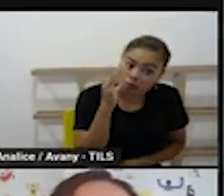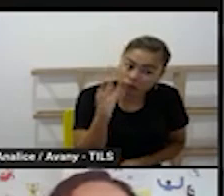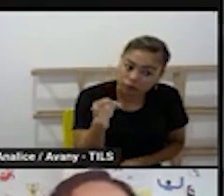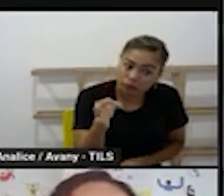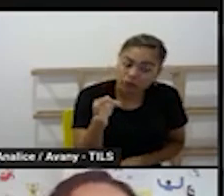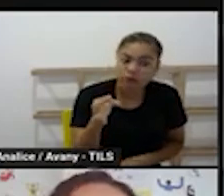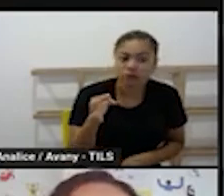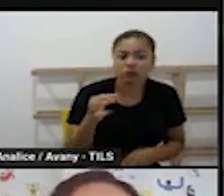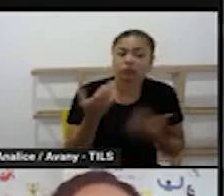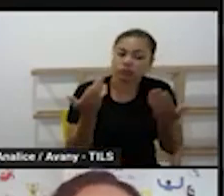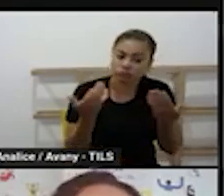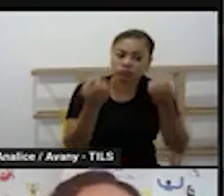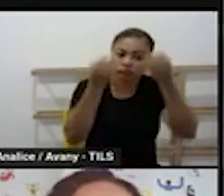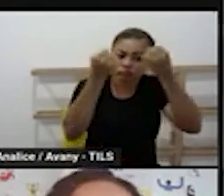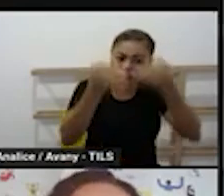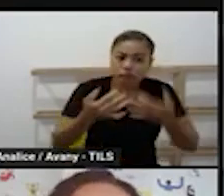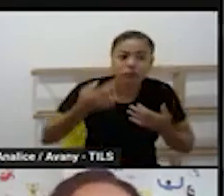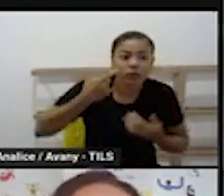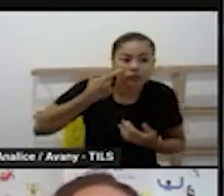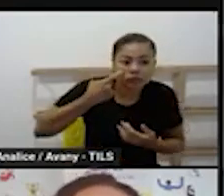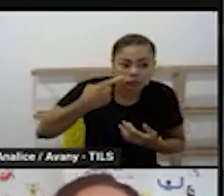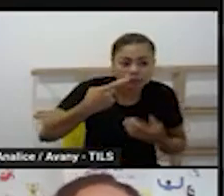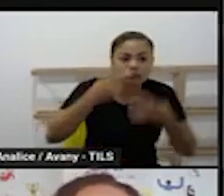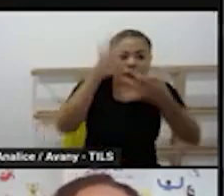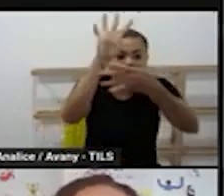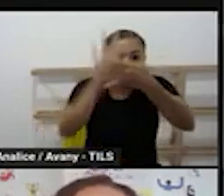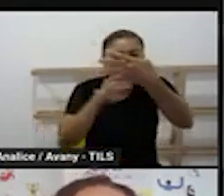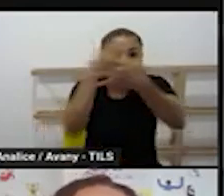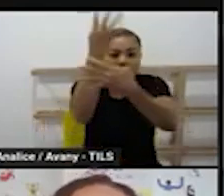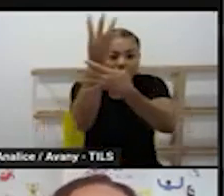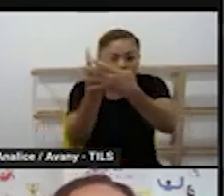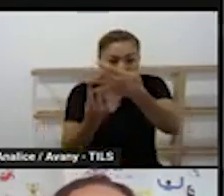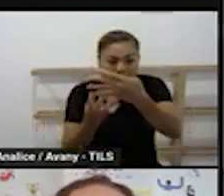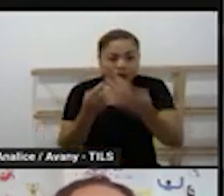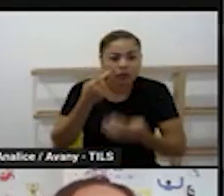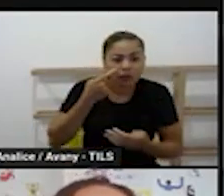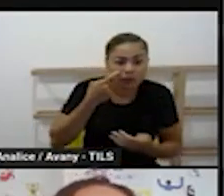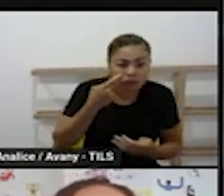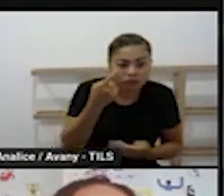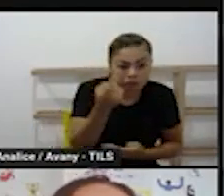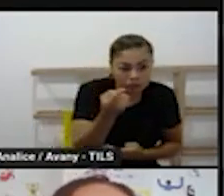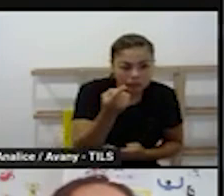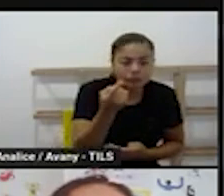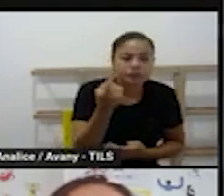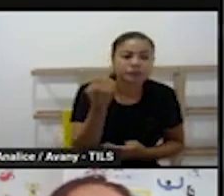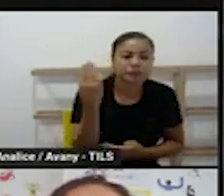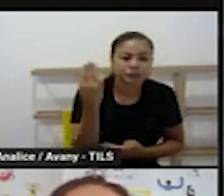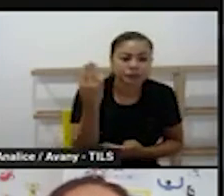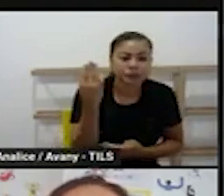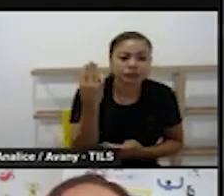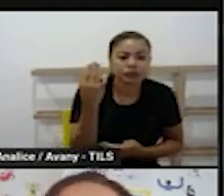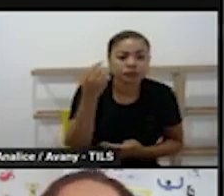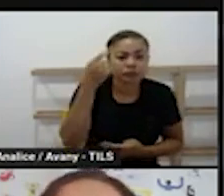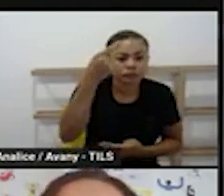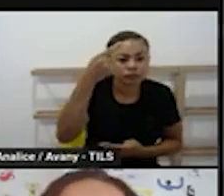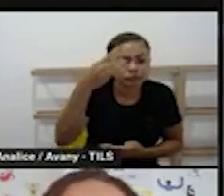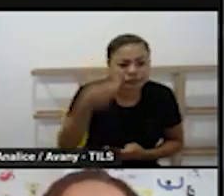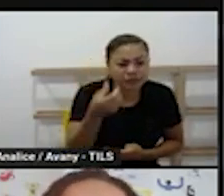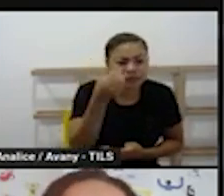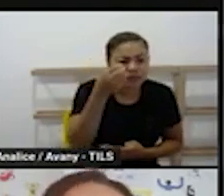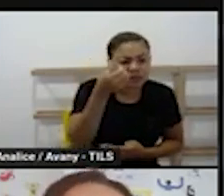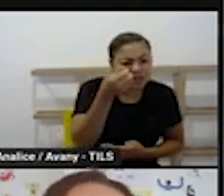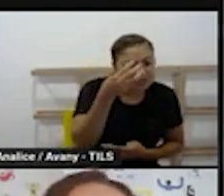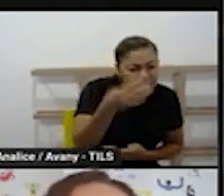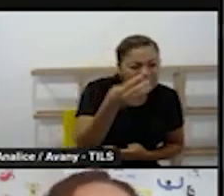trabalho a gente tá vendo aí uma uma tabela né com uma, duas, três, quatro, cinco, seis sete